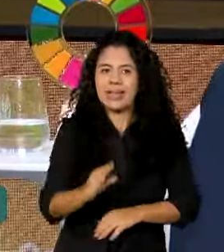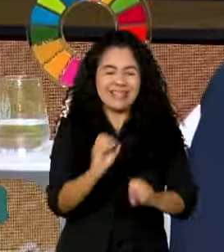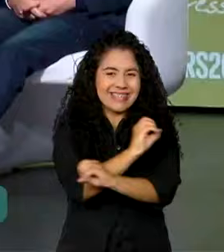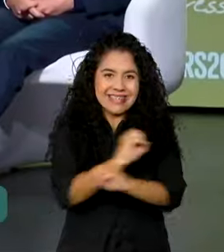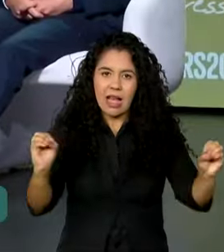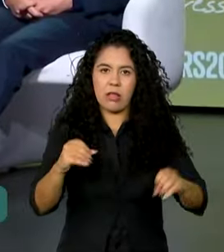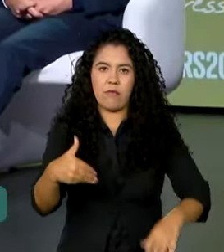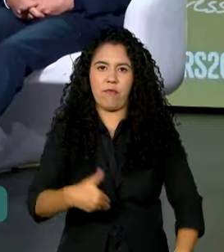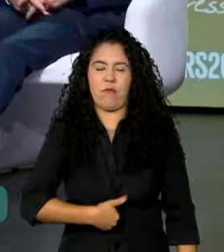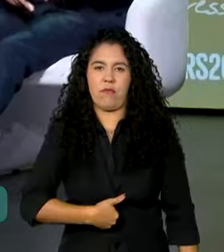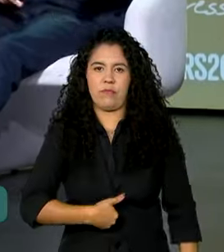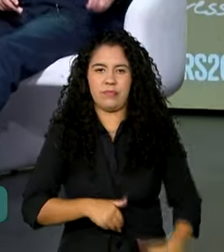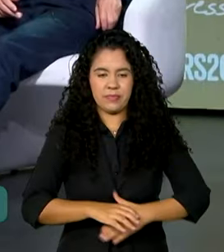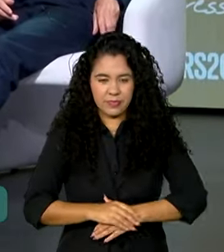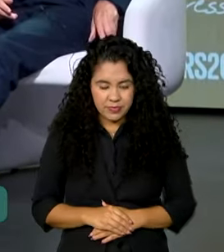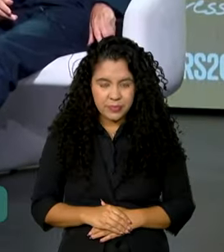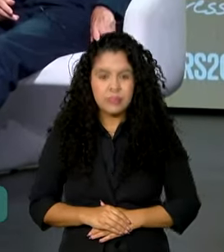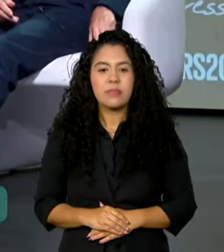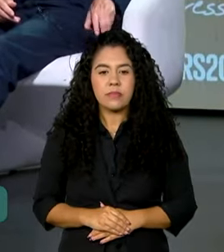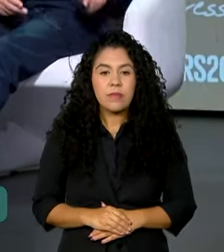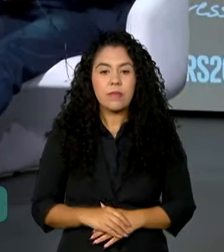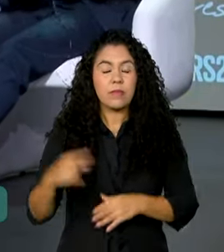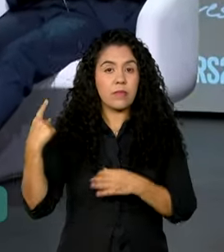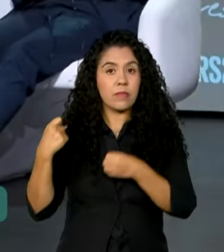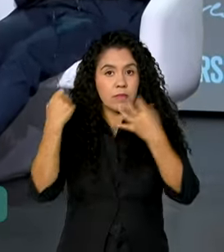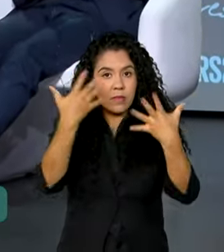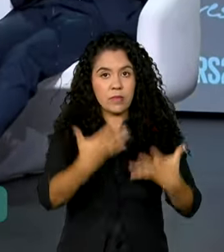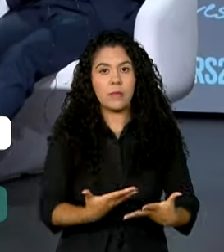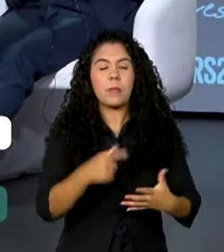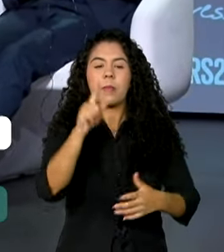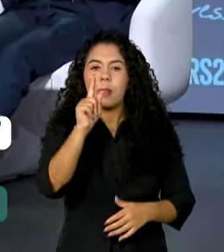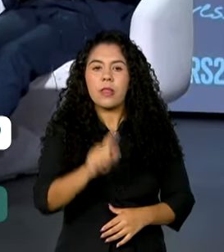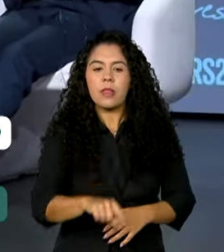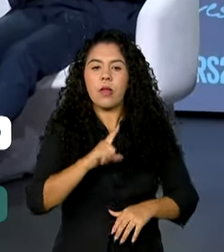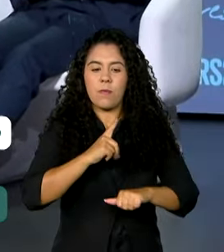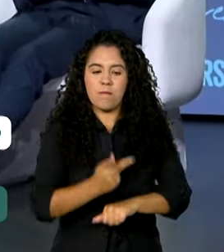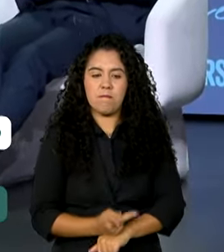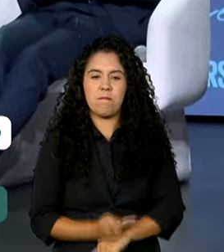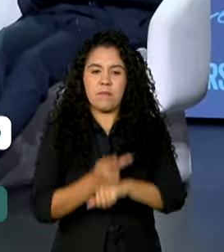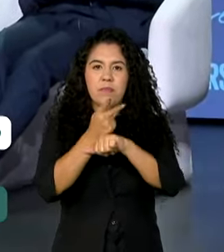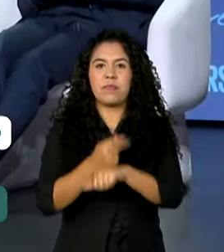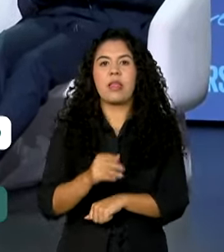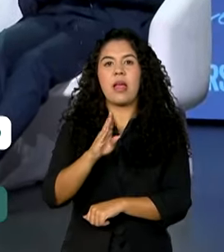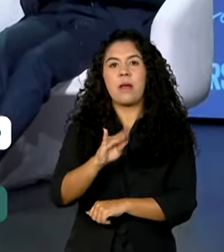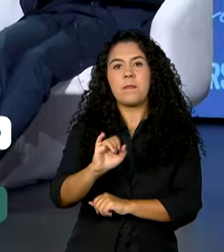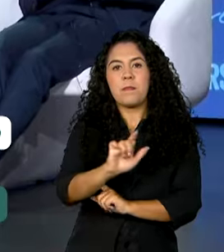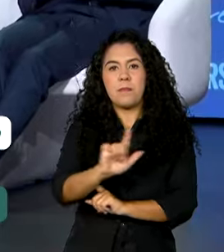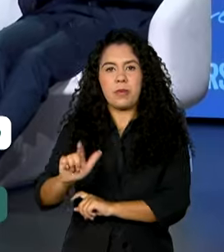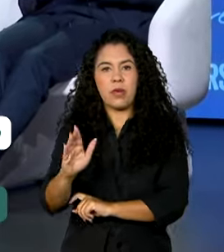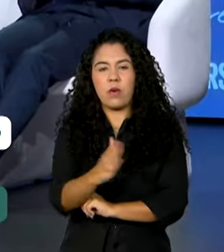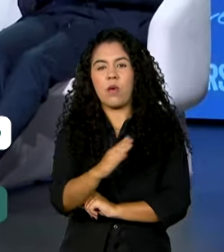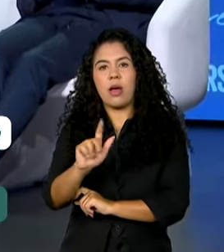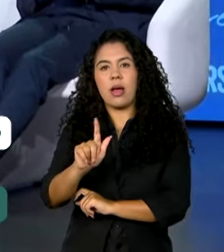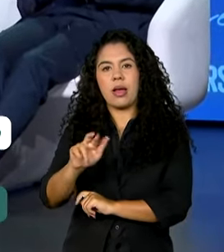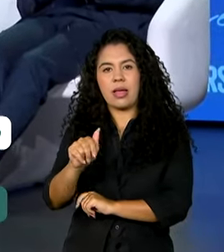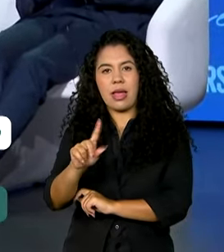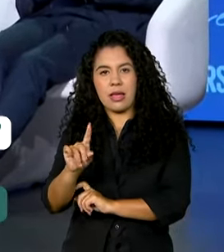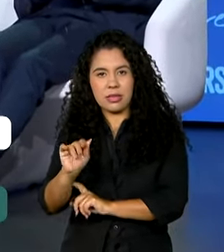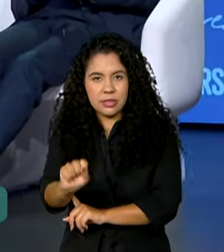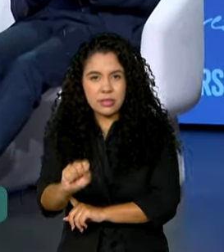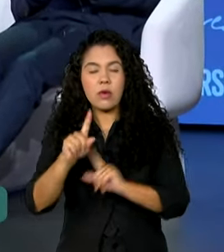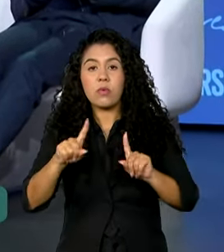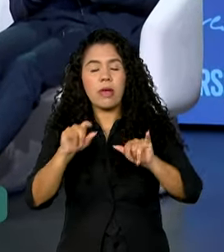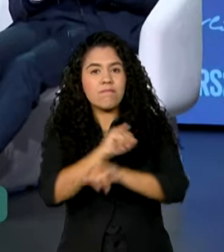fome. O reconhecimento veio da Fundação Bill e Melina Gates, que premiou o presidente por destacar um problema mundial